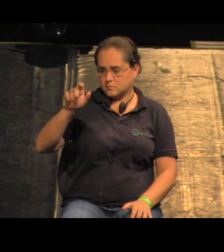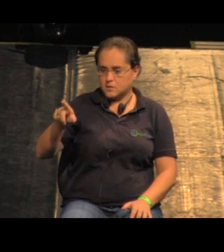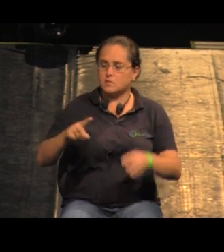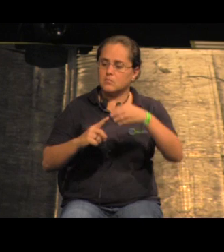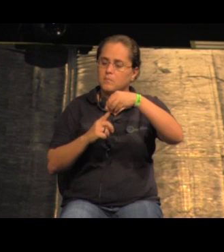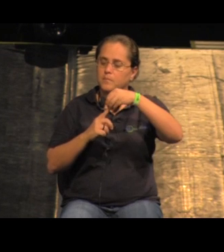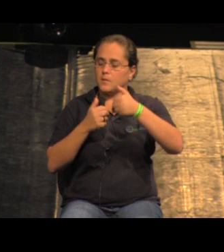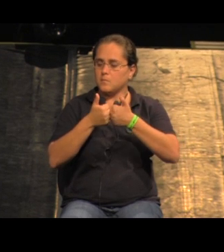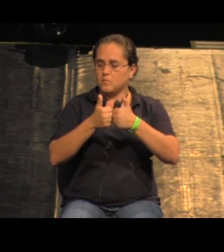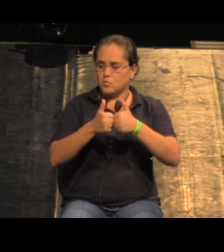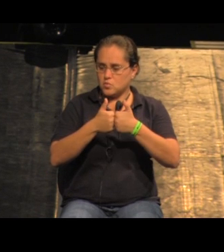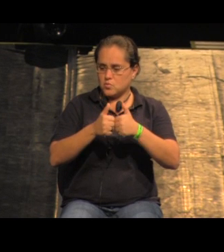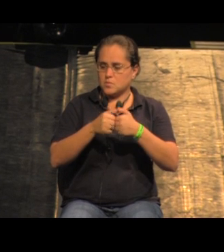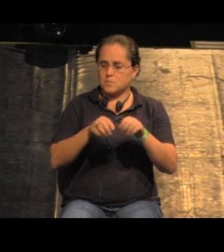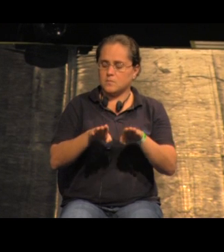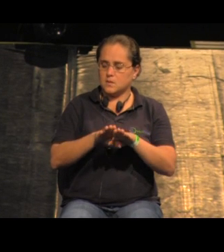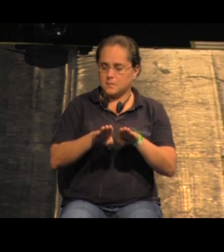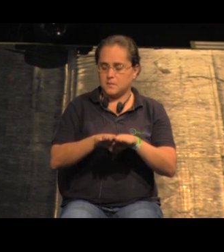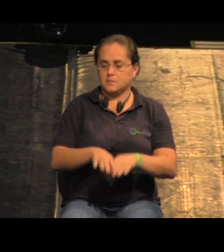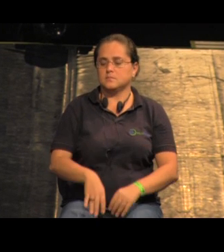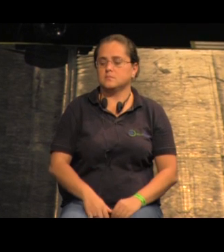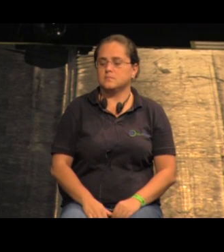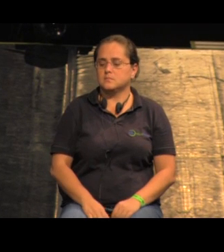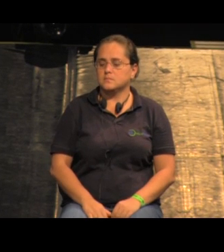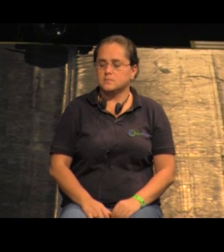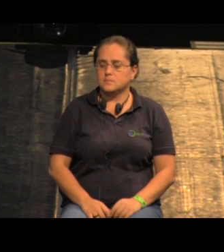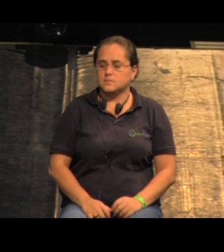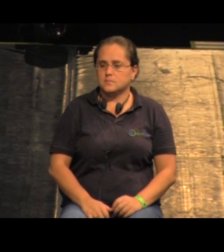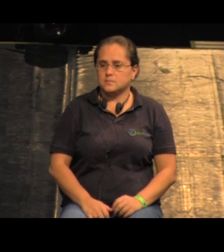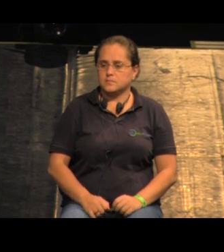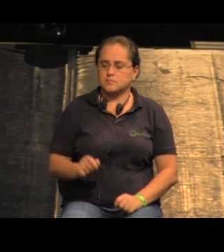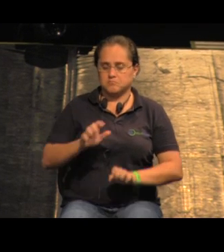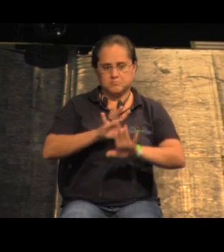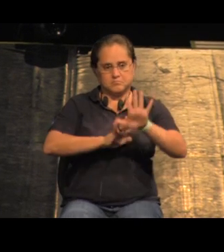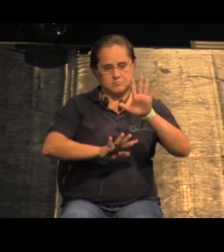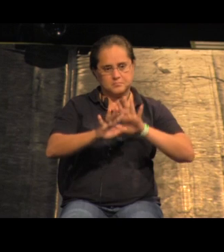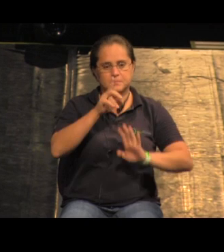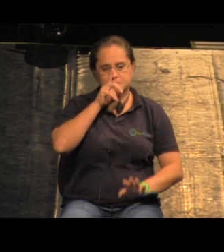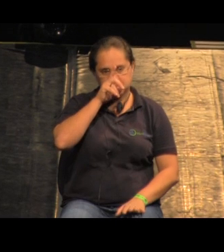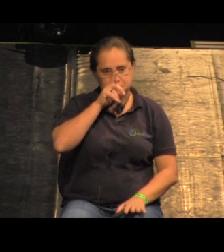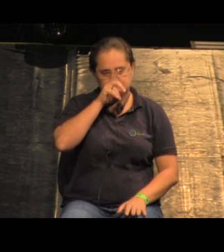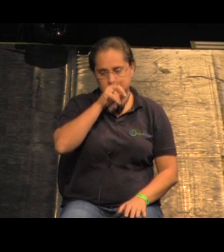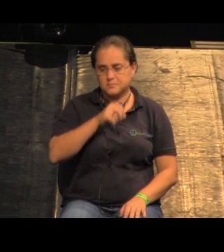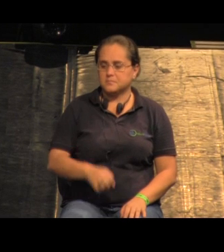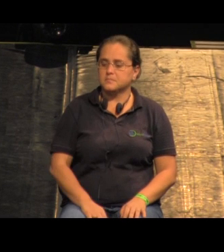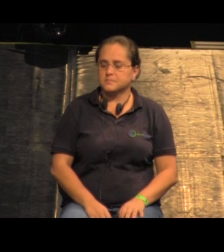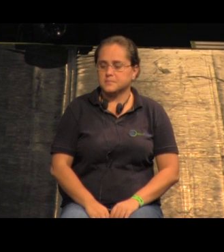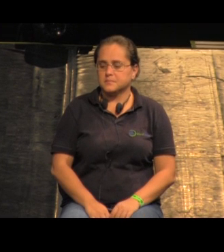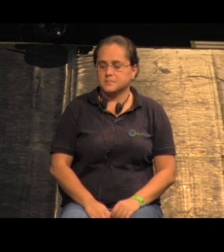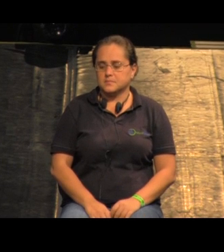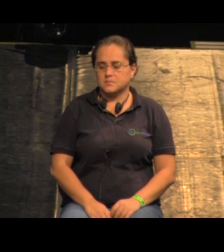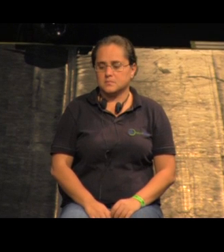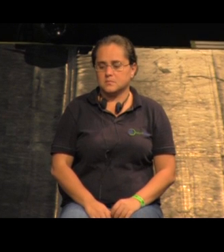der um passinho para trás para ler o ônibus você cai num barranco e não volta mais então a gente criava uma plataforma criando